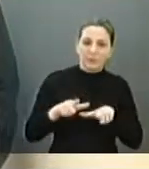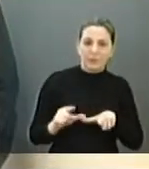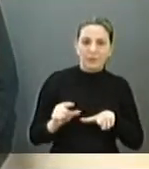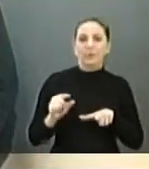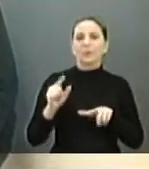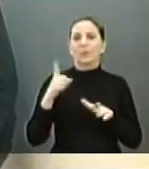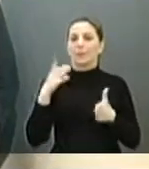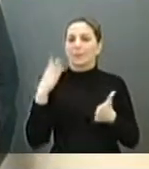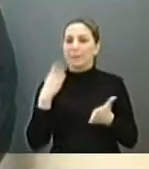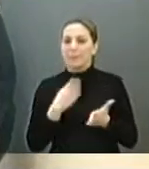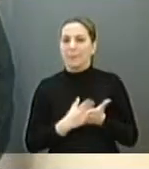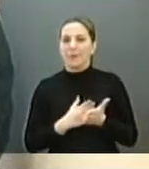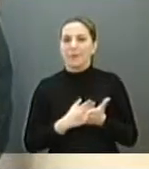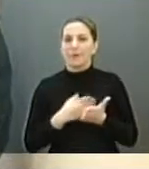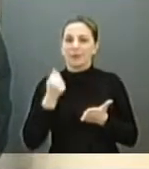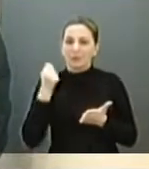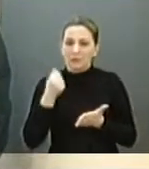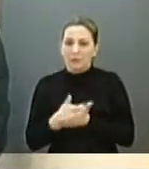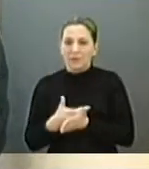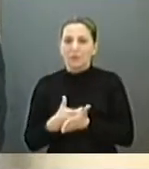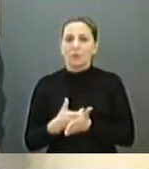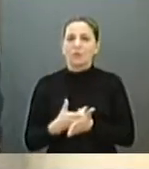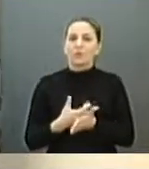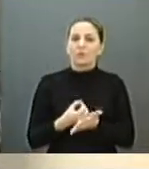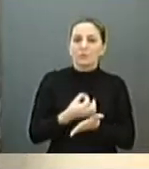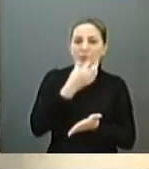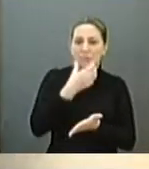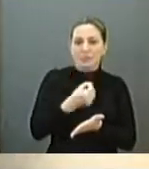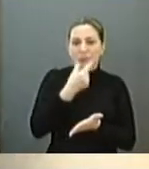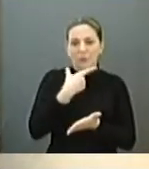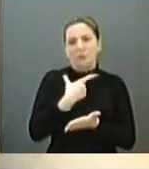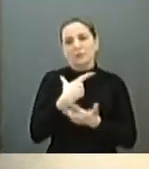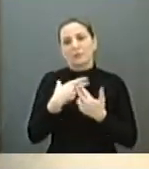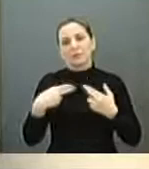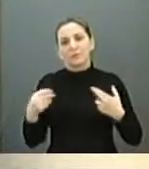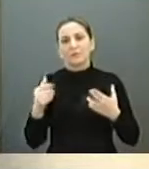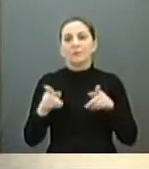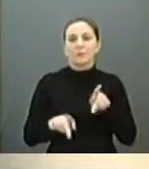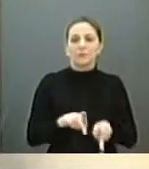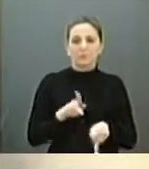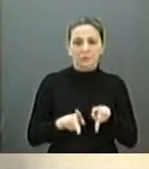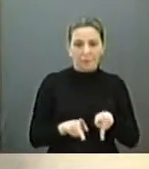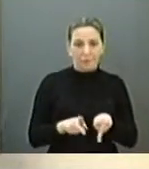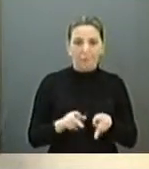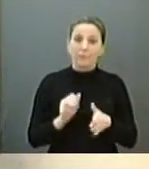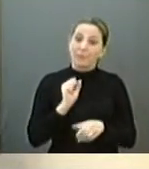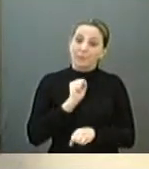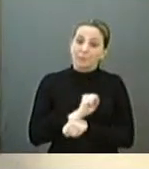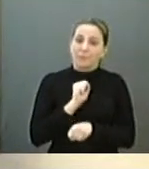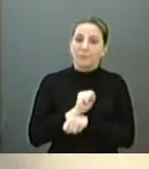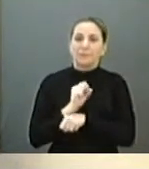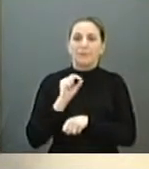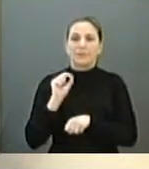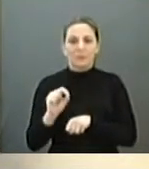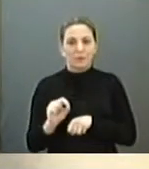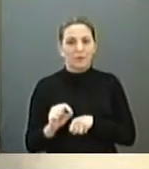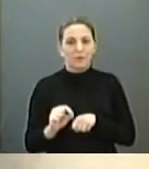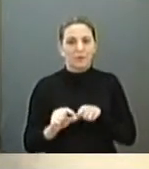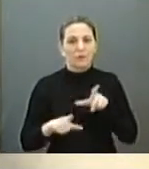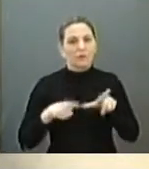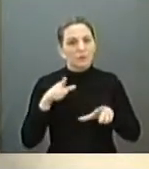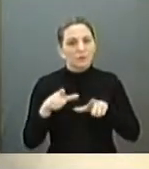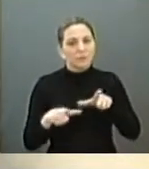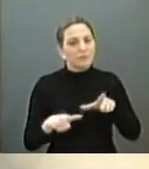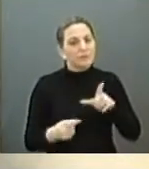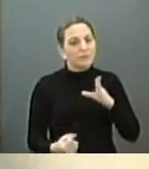na compra de medicamentos e remédios para a população. Espero que esses serviços